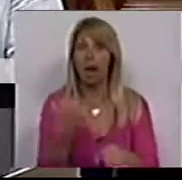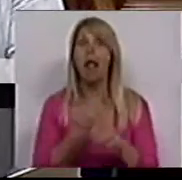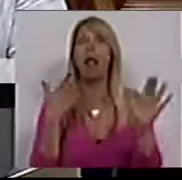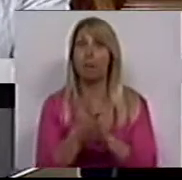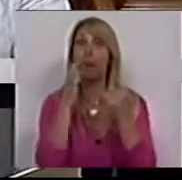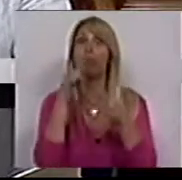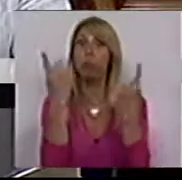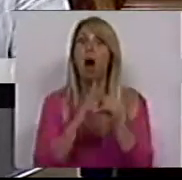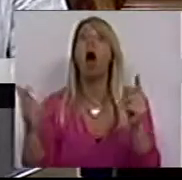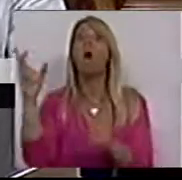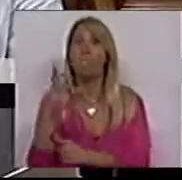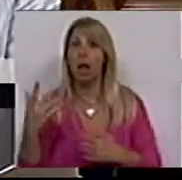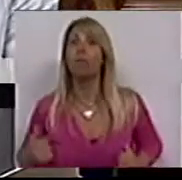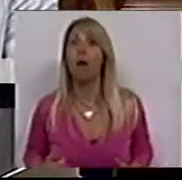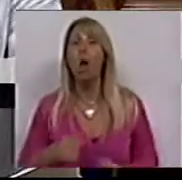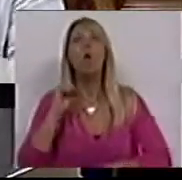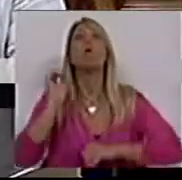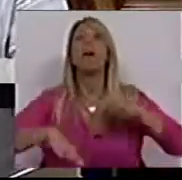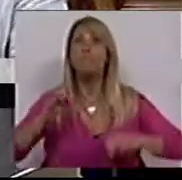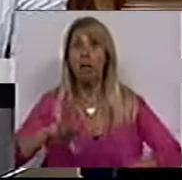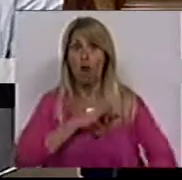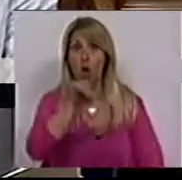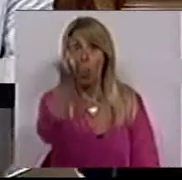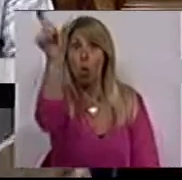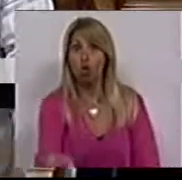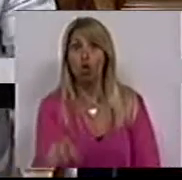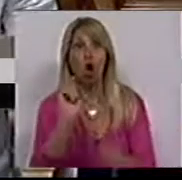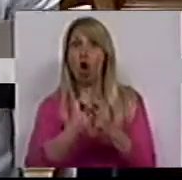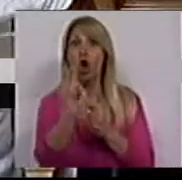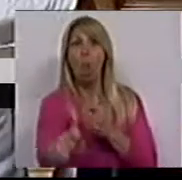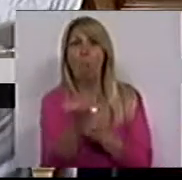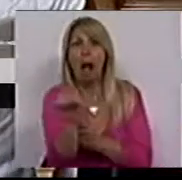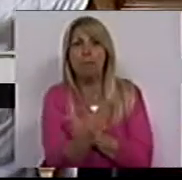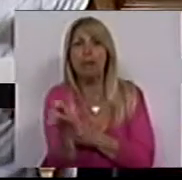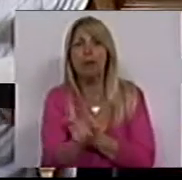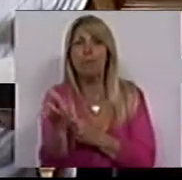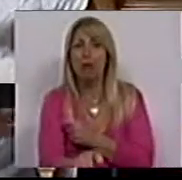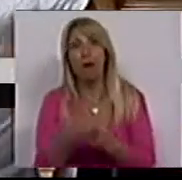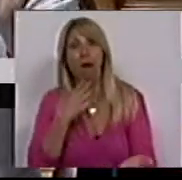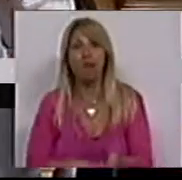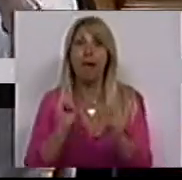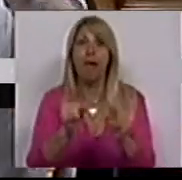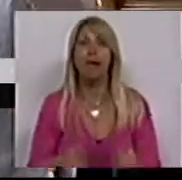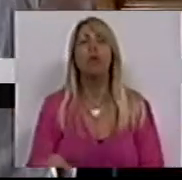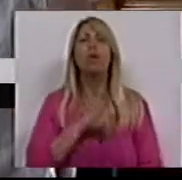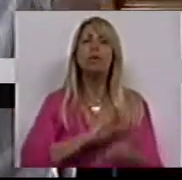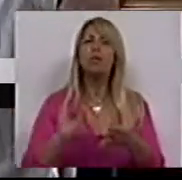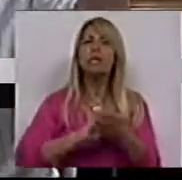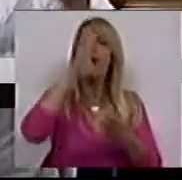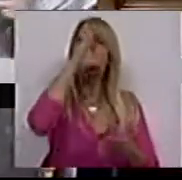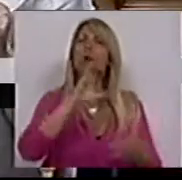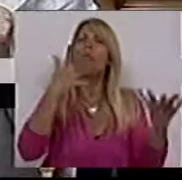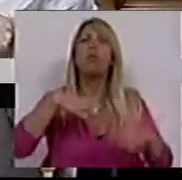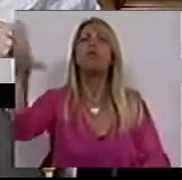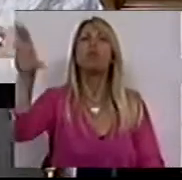se passa é que o Sr. não lhe paga o salário. Essa é que é a verdade. E onde é que o Sr. Secretário de Estado foi buscar os 5